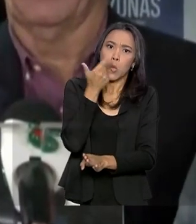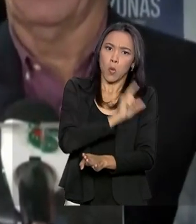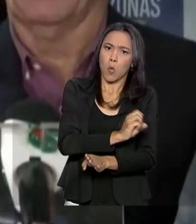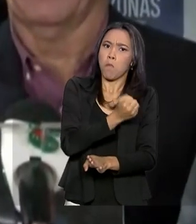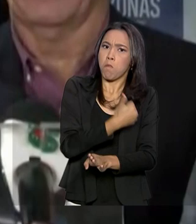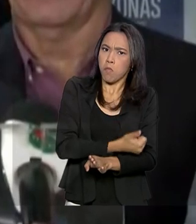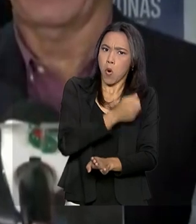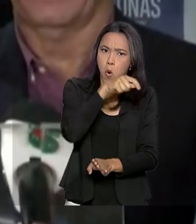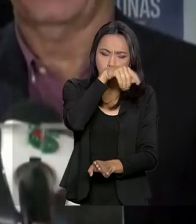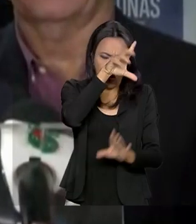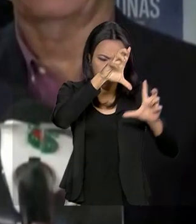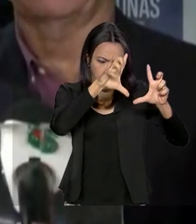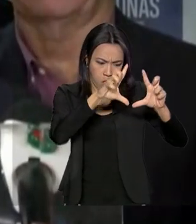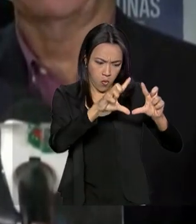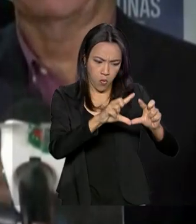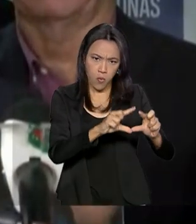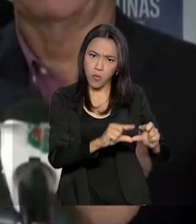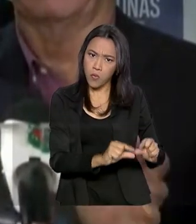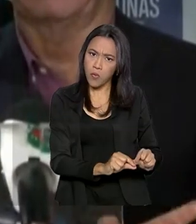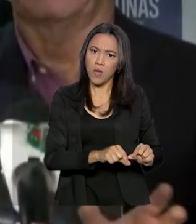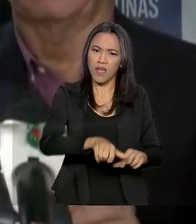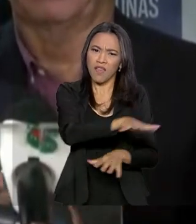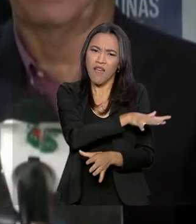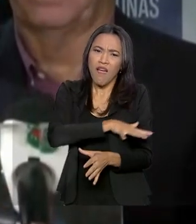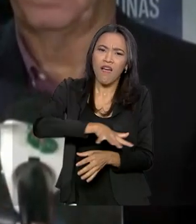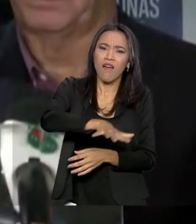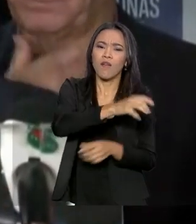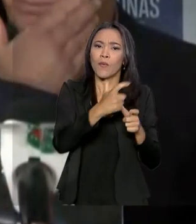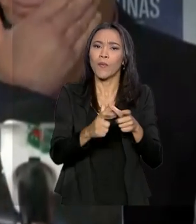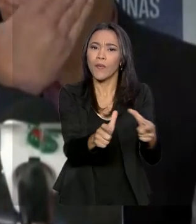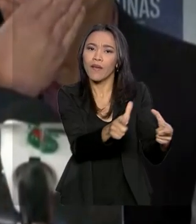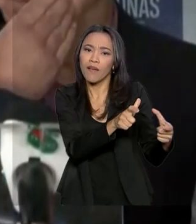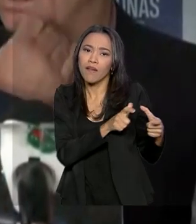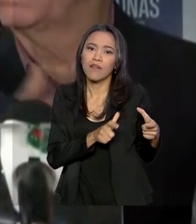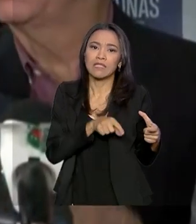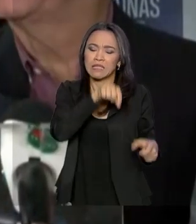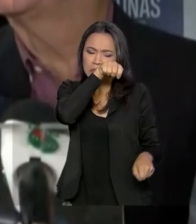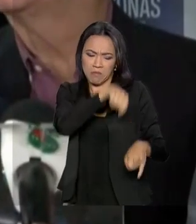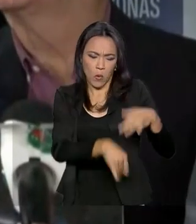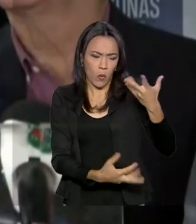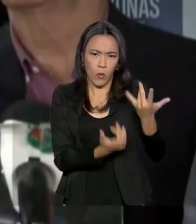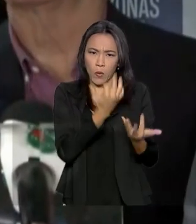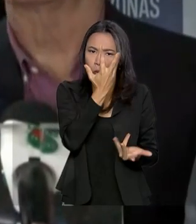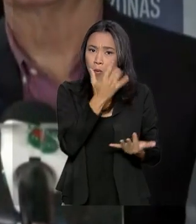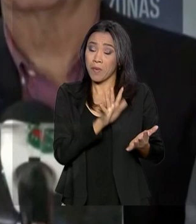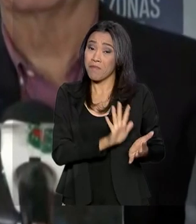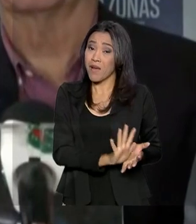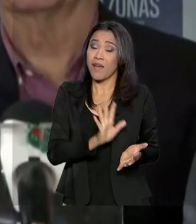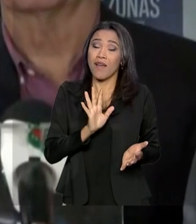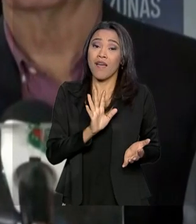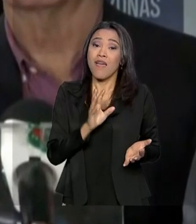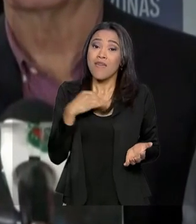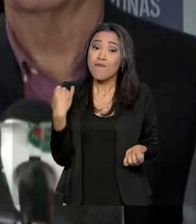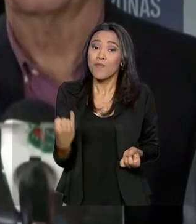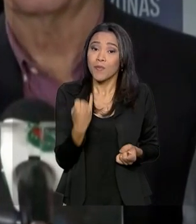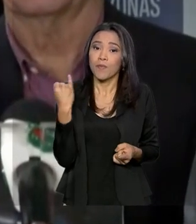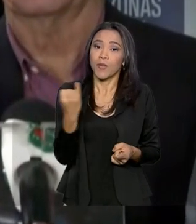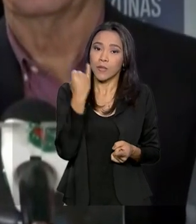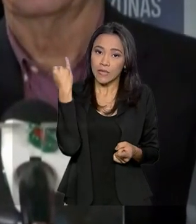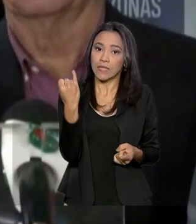pontual nas áreas onde tivemos incêndios, mas é muito importante que se